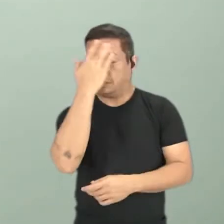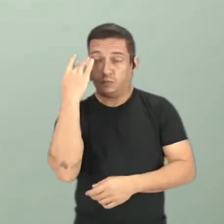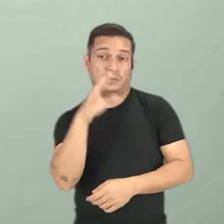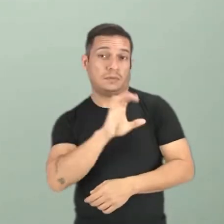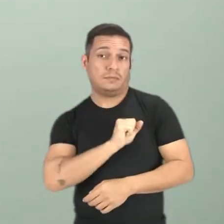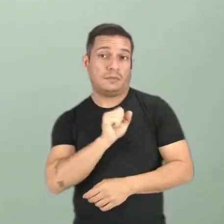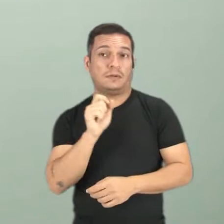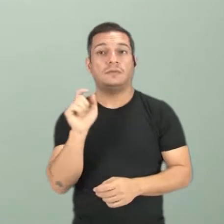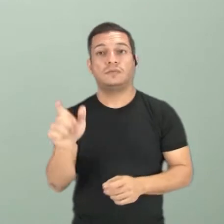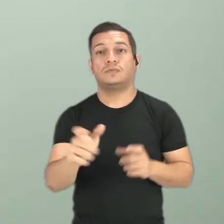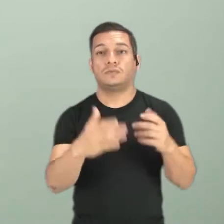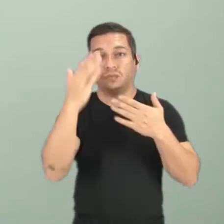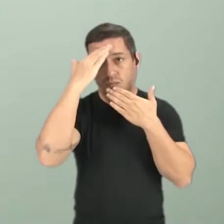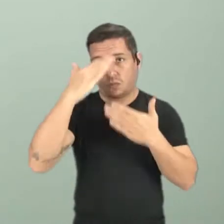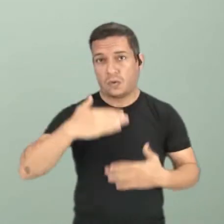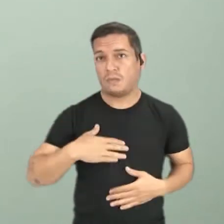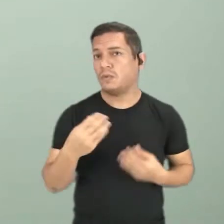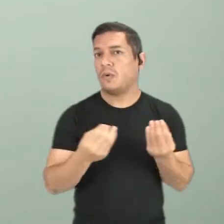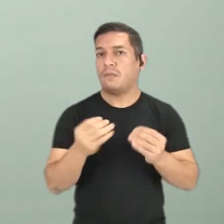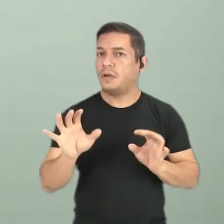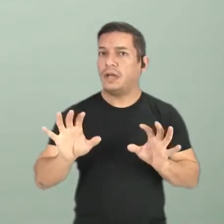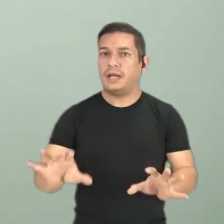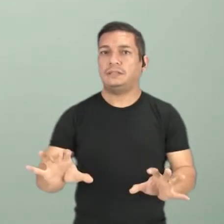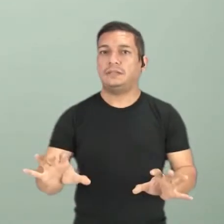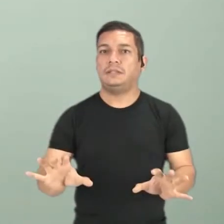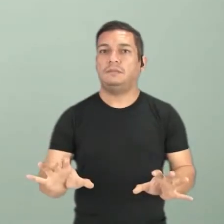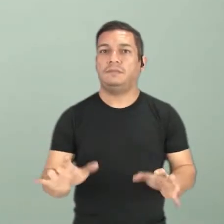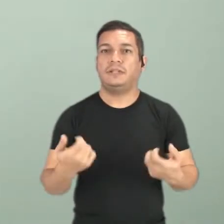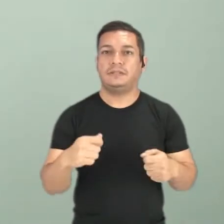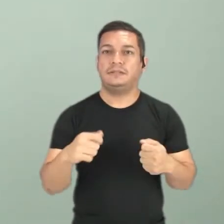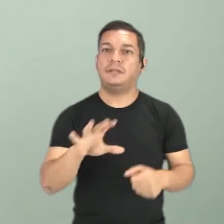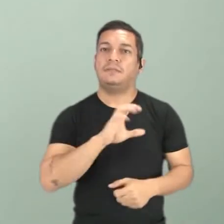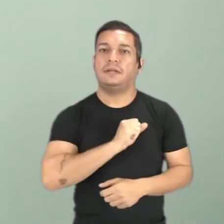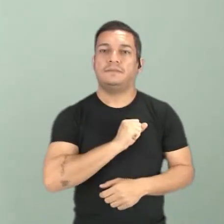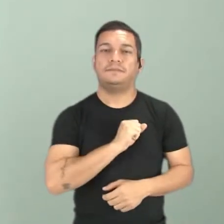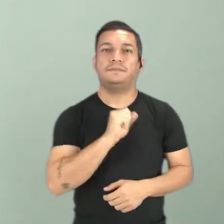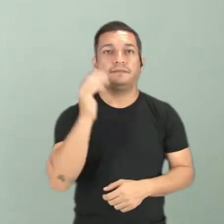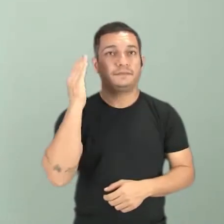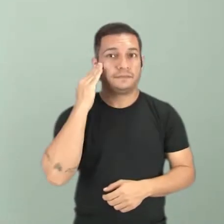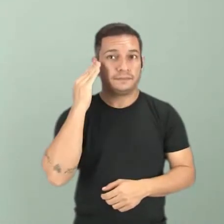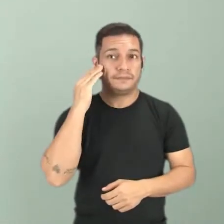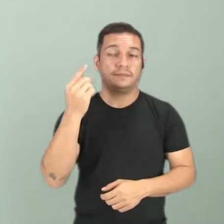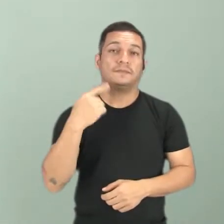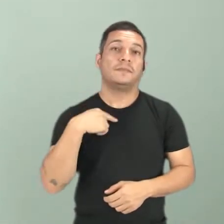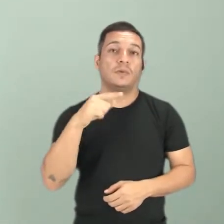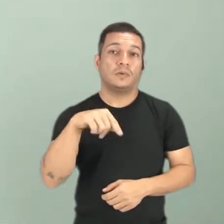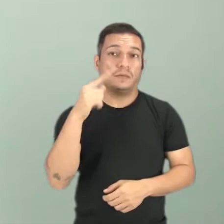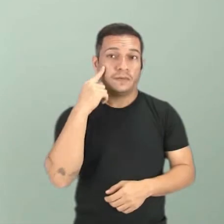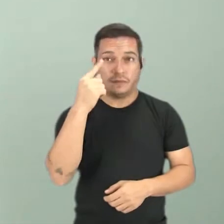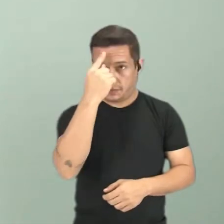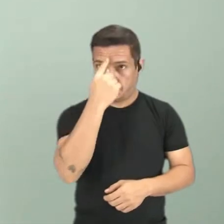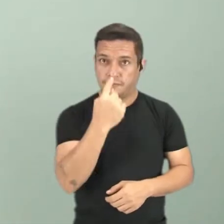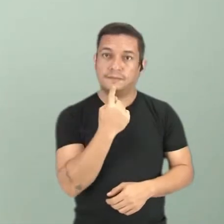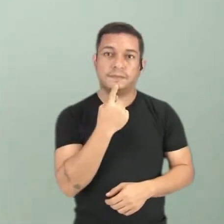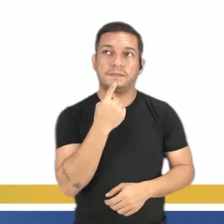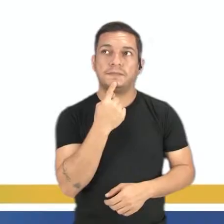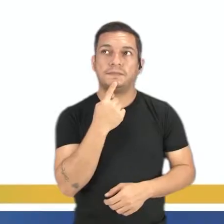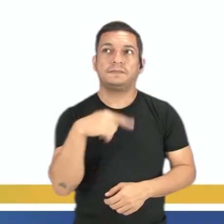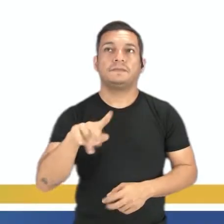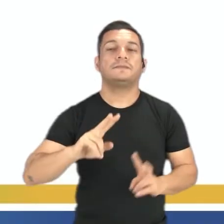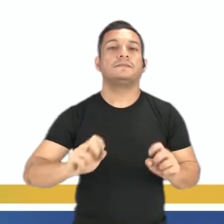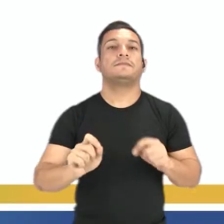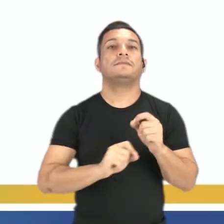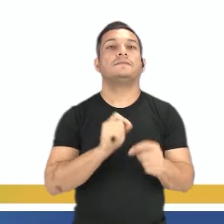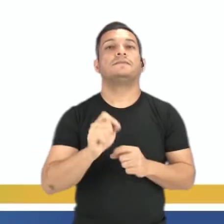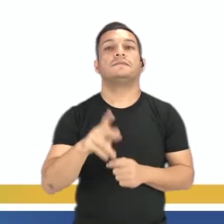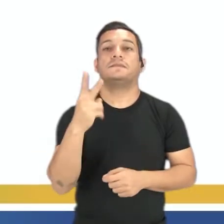amarem seus corpos da maneira como eles são. Só que observem a imagem. Quando você olha a imagem, você observa que